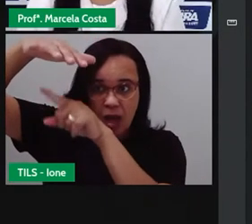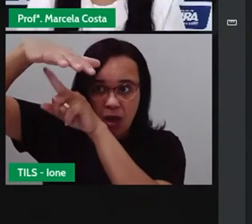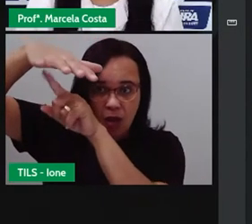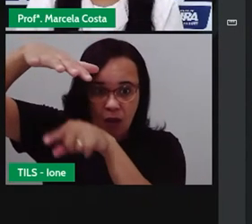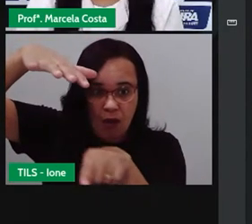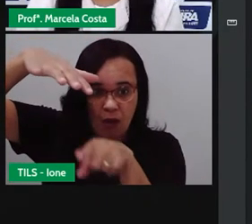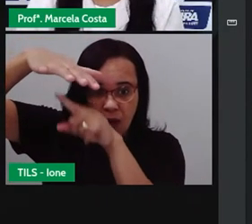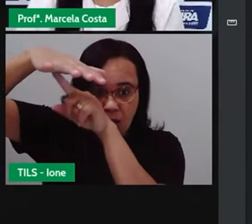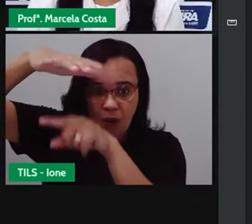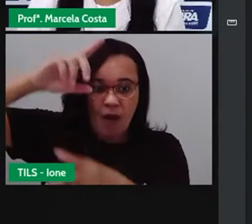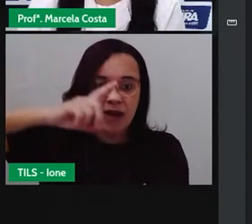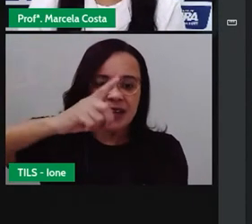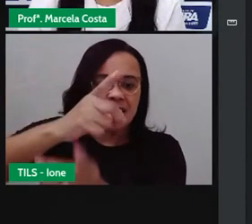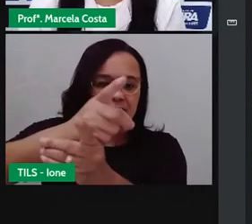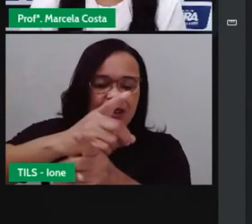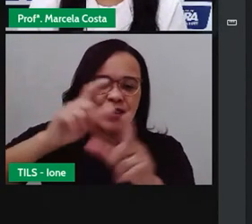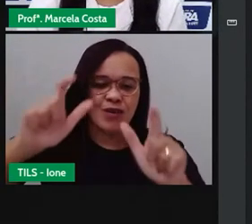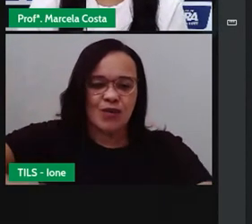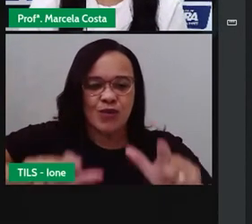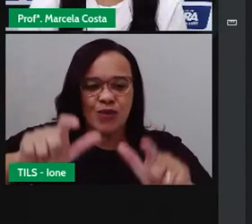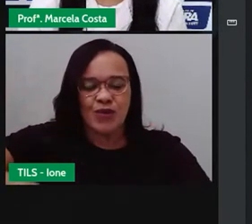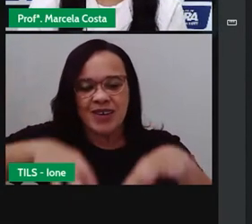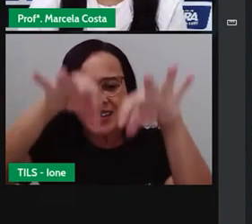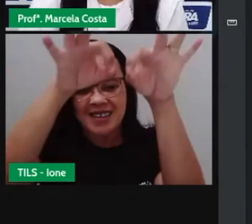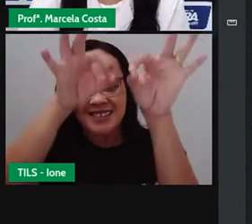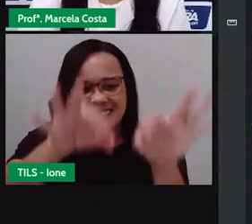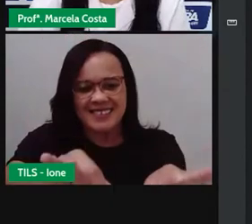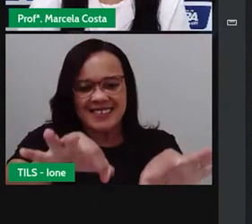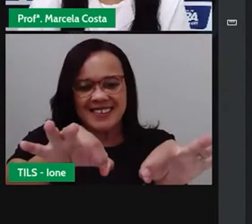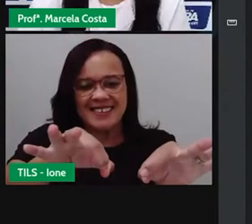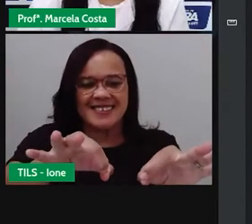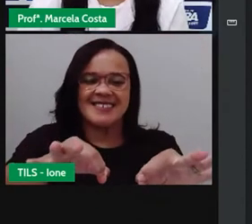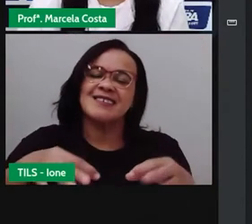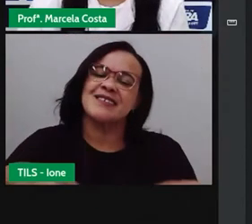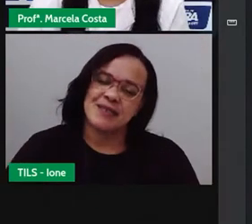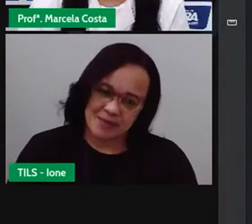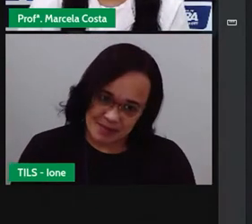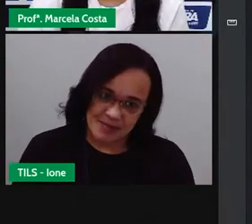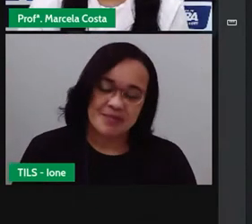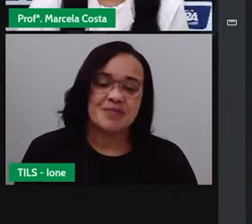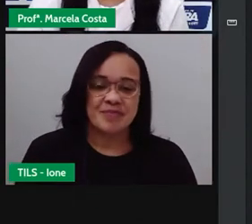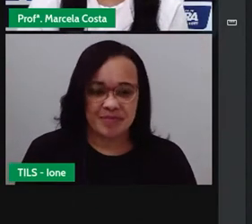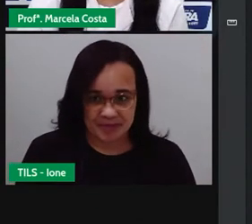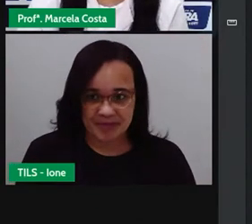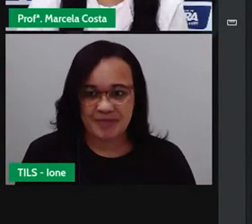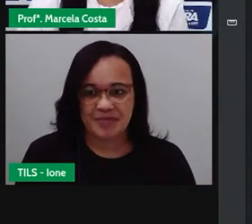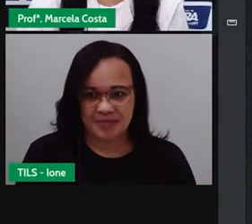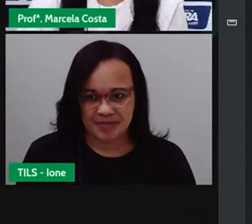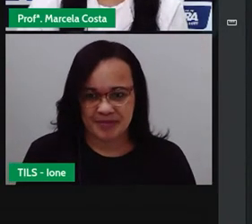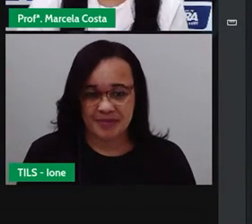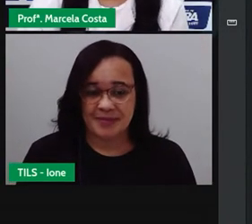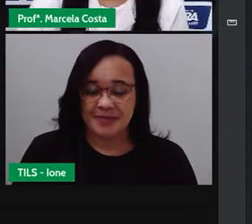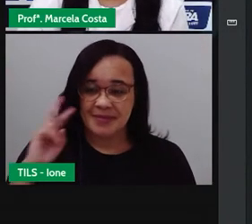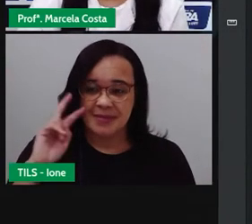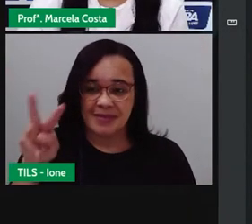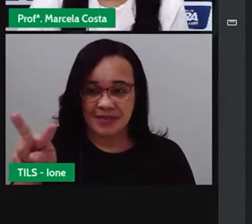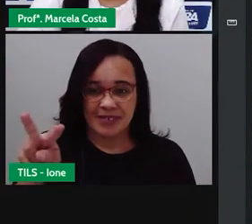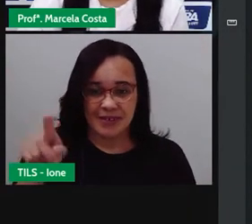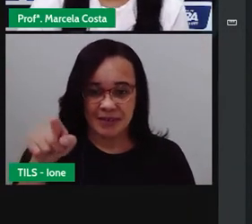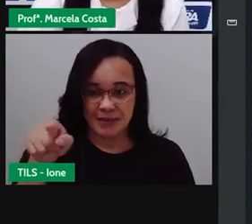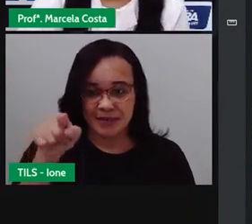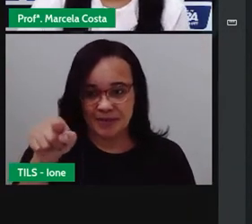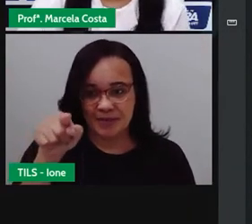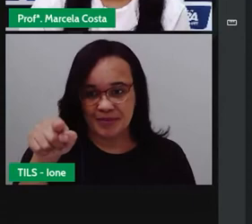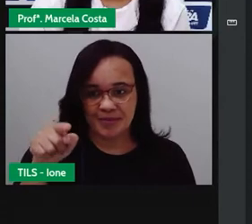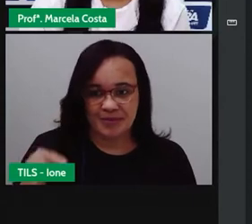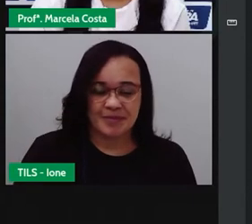Centro de Abastecimento. Então, vim aqui, ó, nessa parte inferior, onde tem esse sinal aqui de